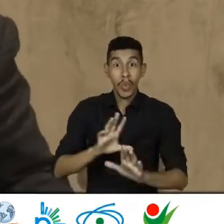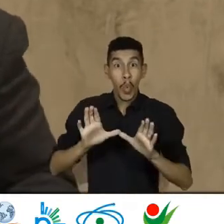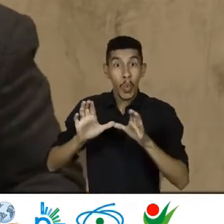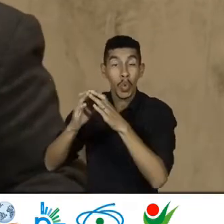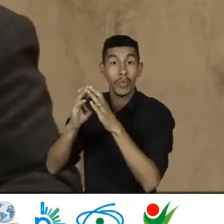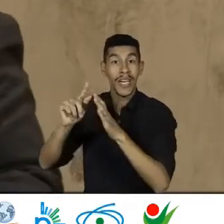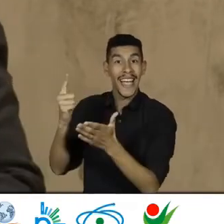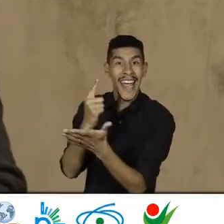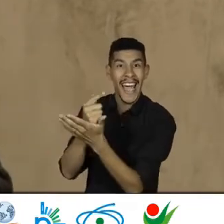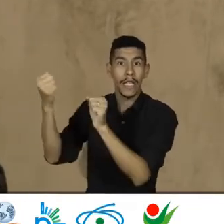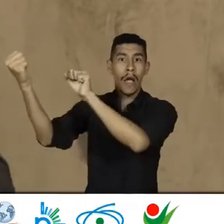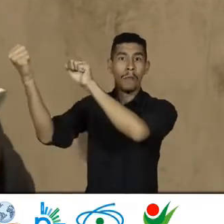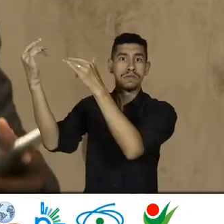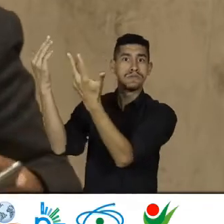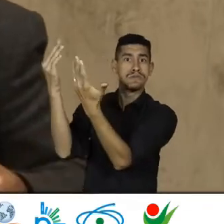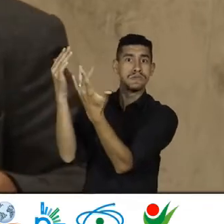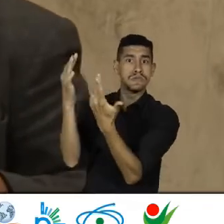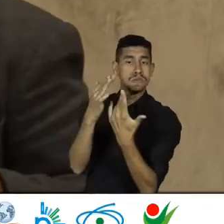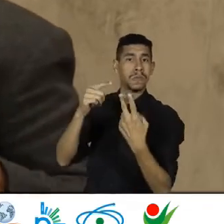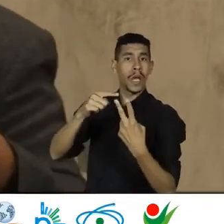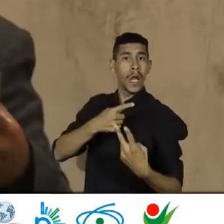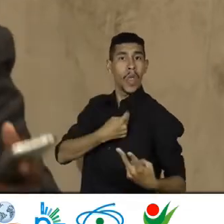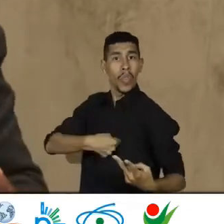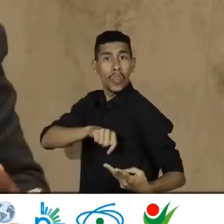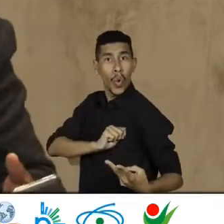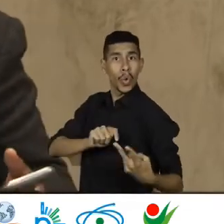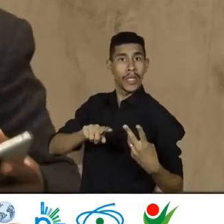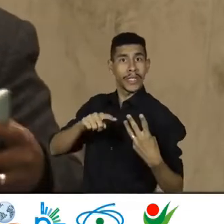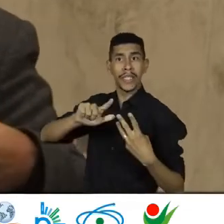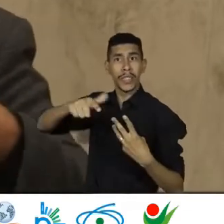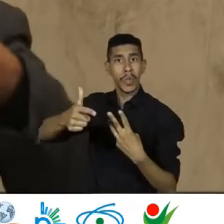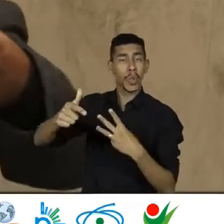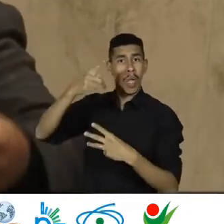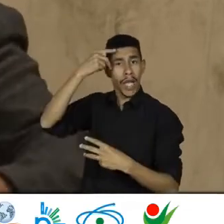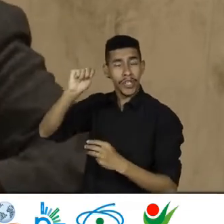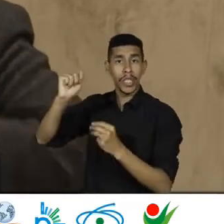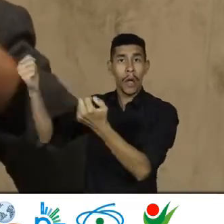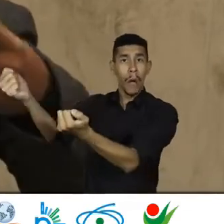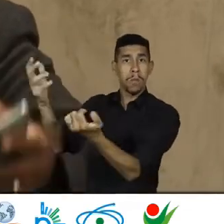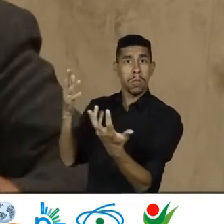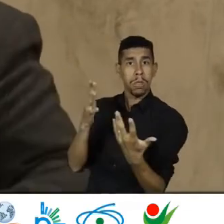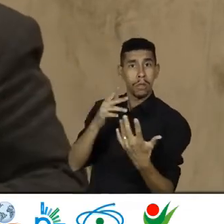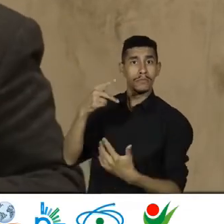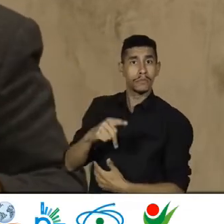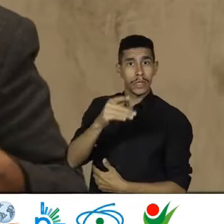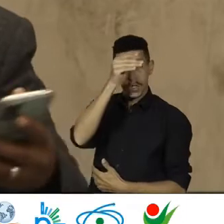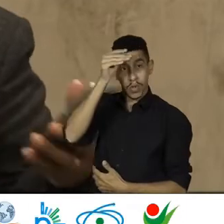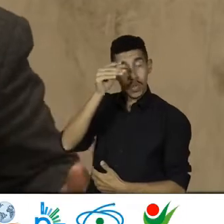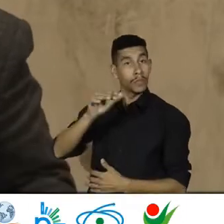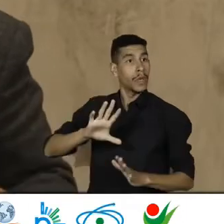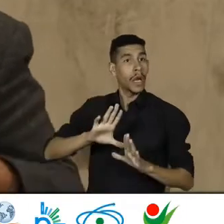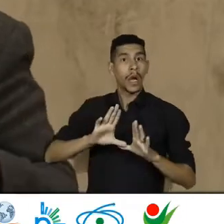ganeses Togoleses E entre outros Aí começa a ter Toda uma questão